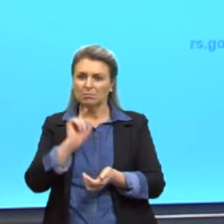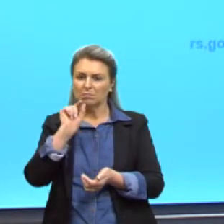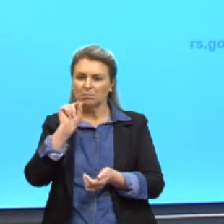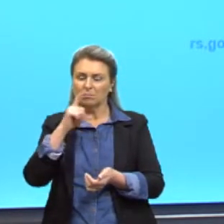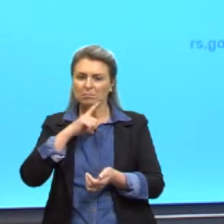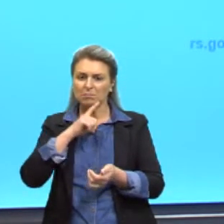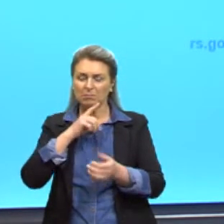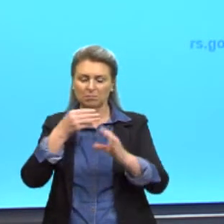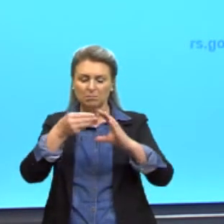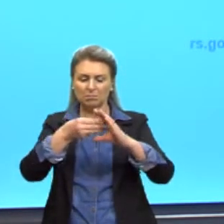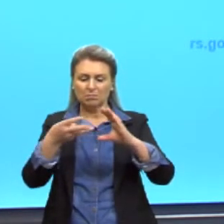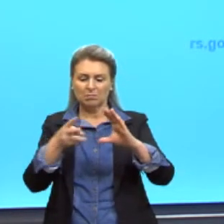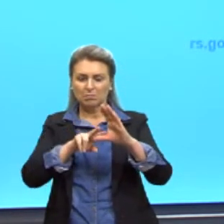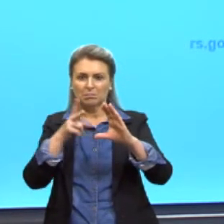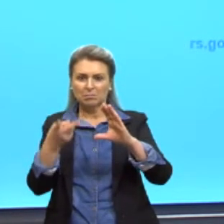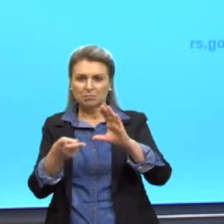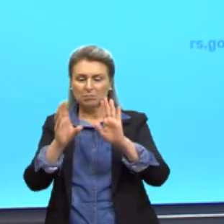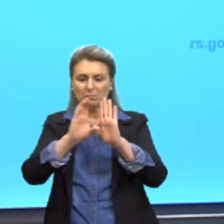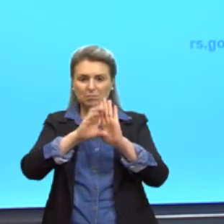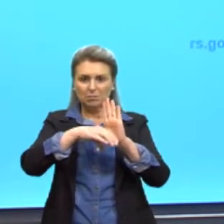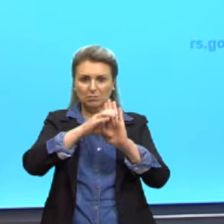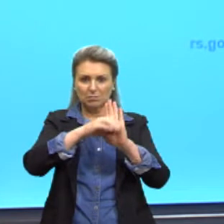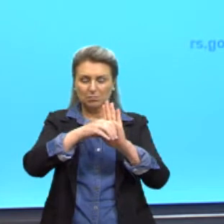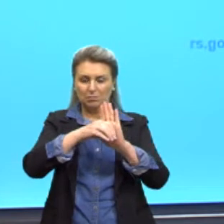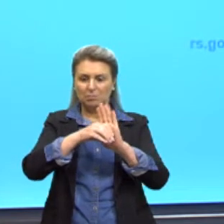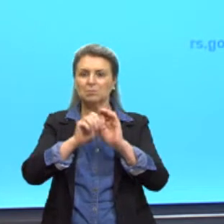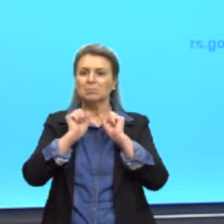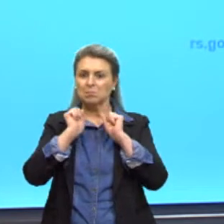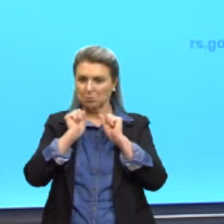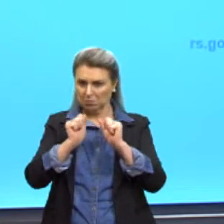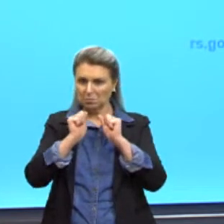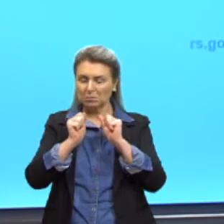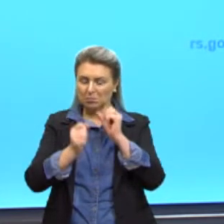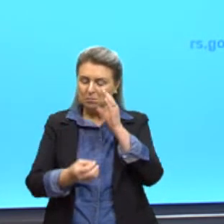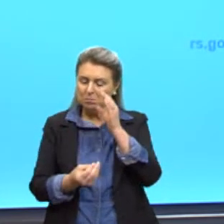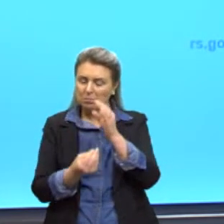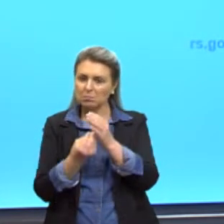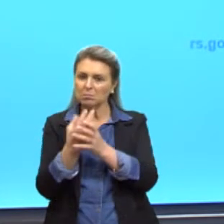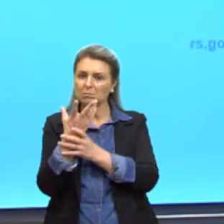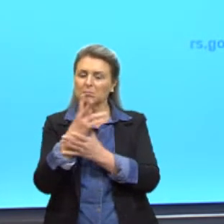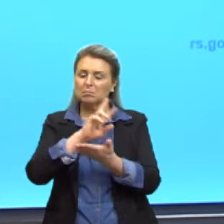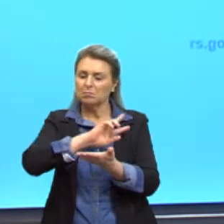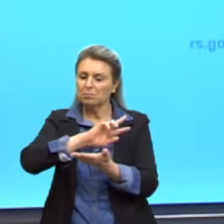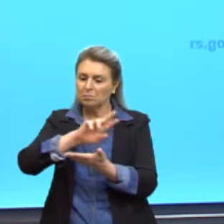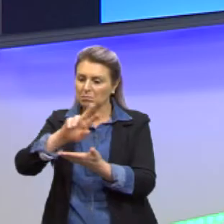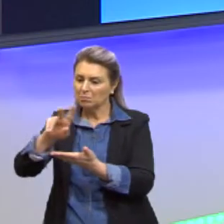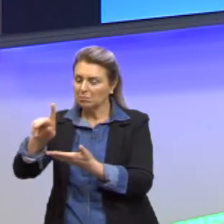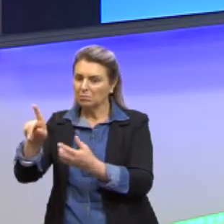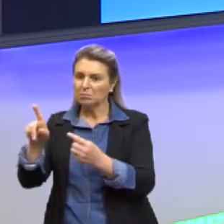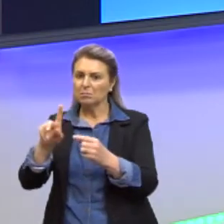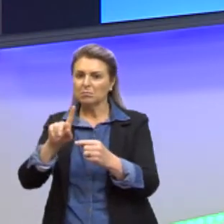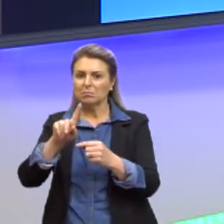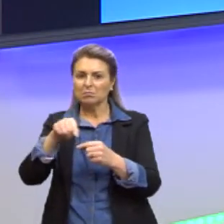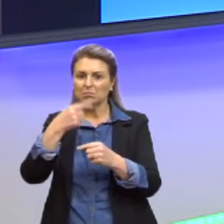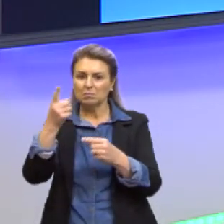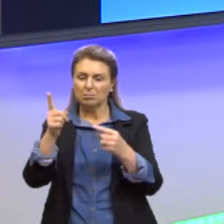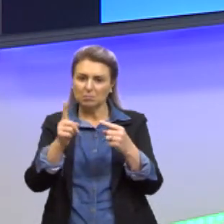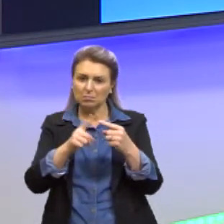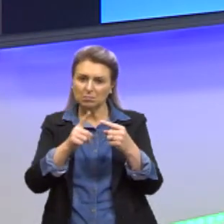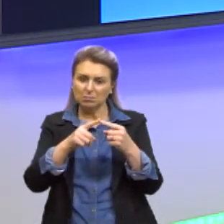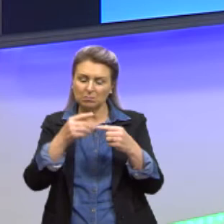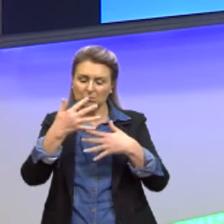célula-tronco aqui de conceito, né? Ela é capaz de originar vários outros tipos de